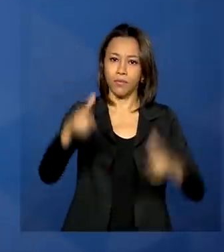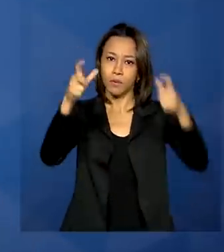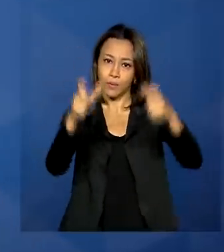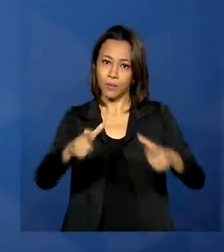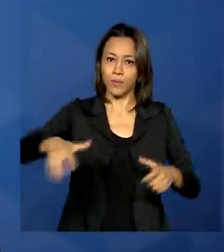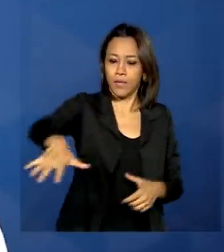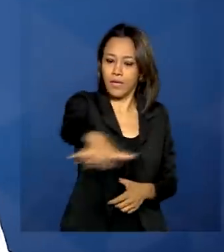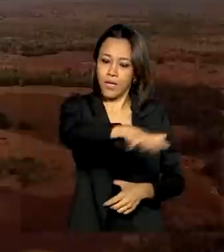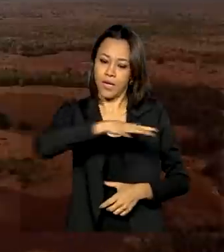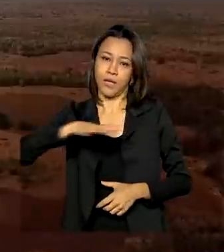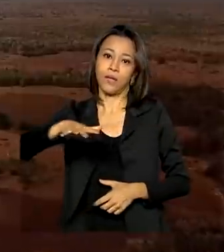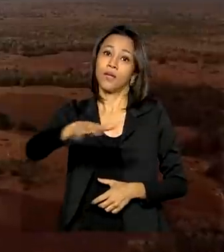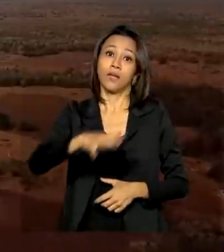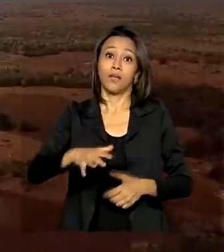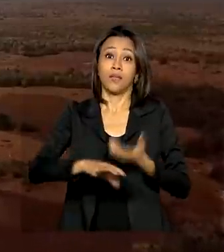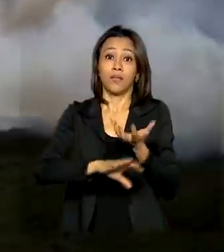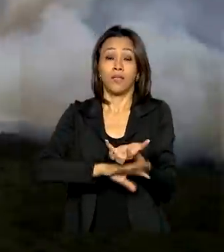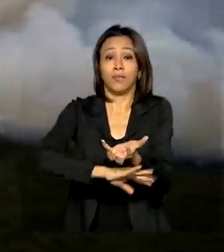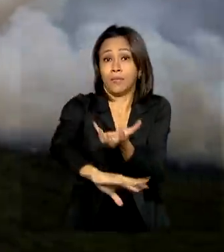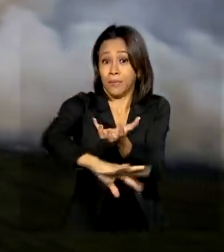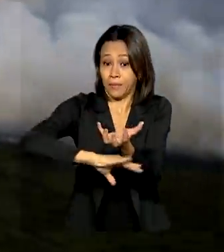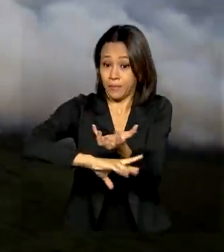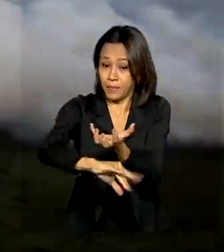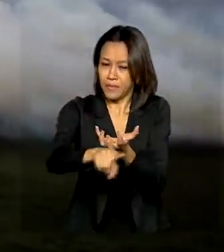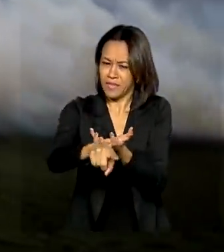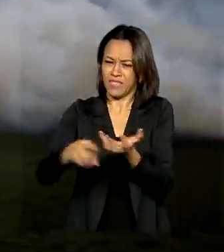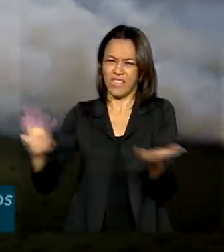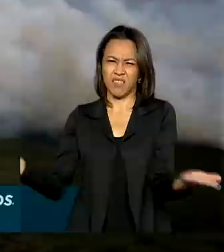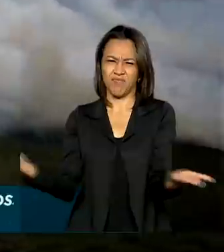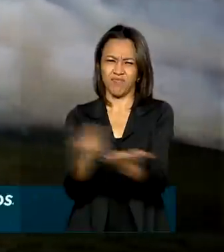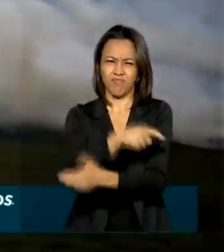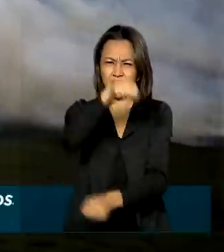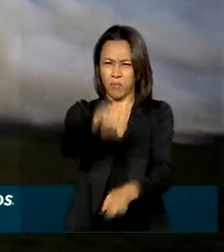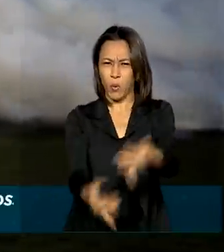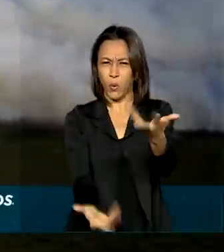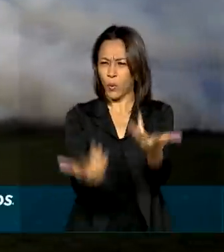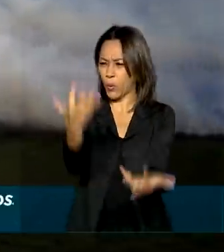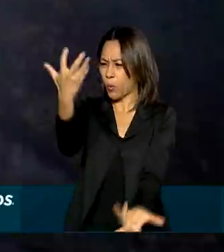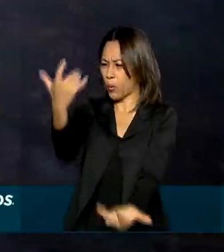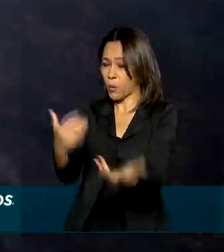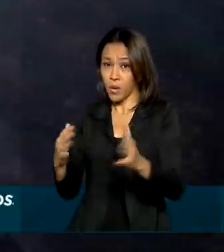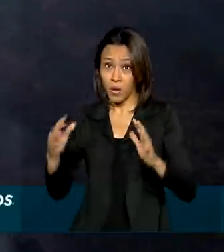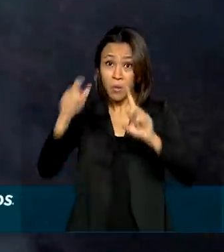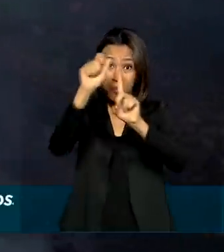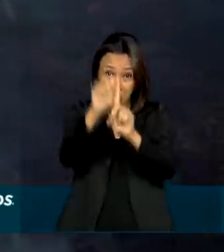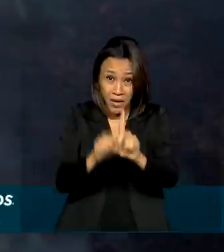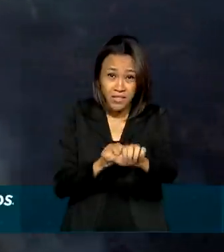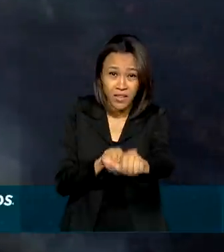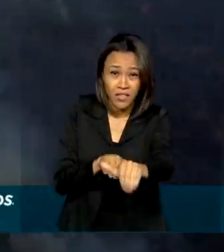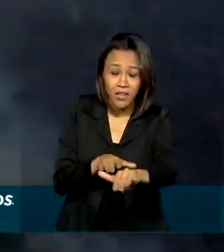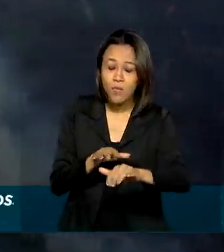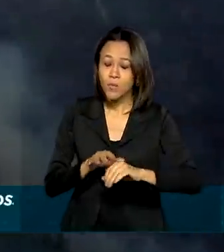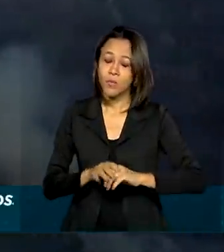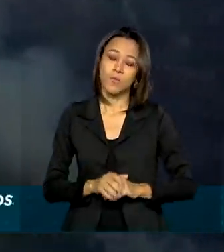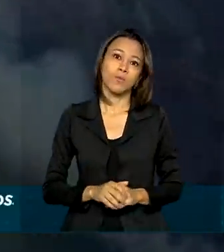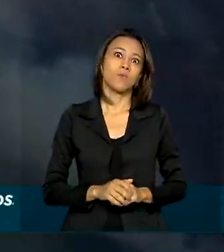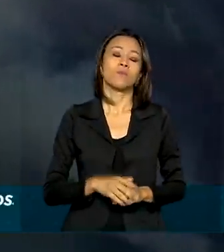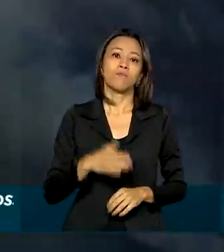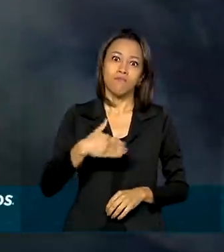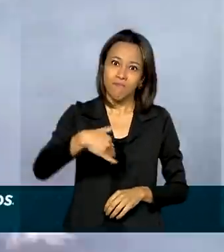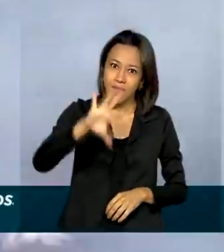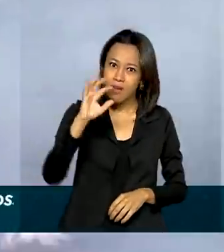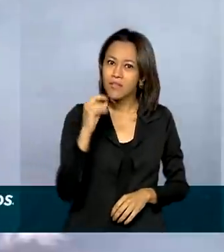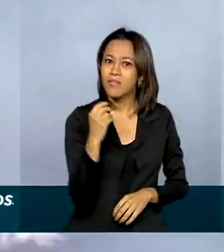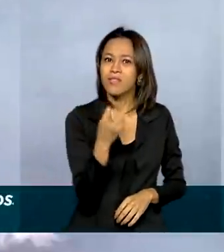as atividades de combate às queimadas na região. O mês de setembro já contabiliza mais de 6 mil